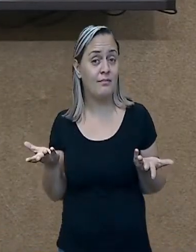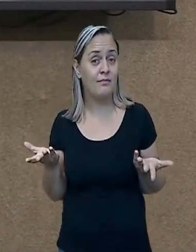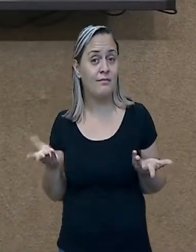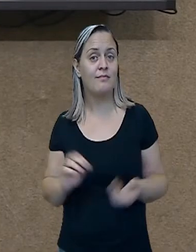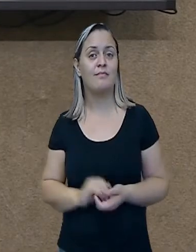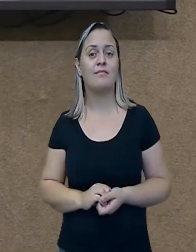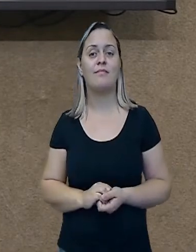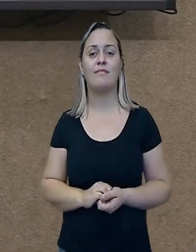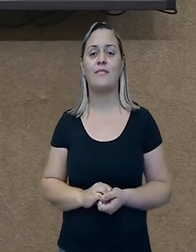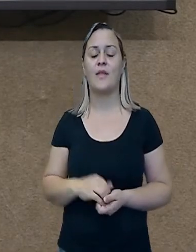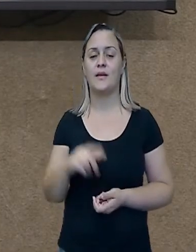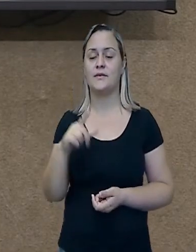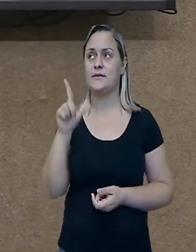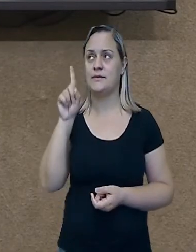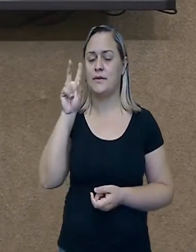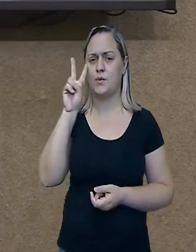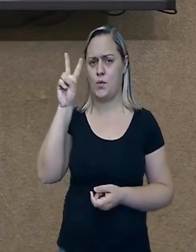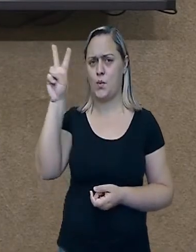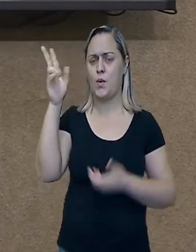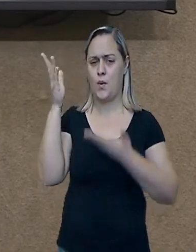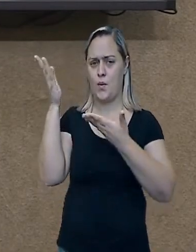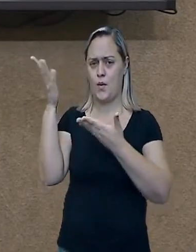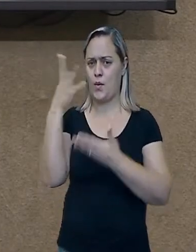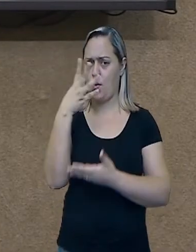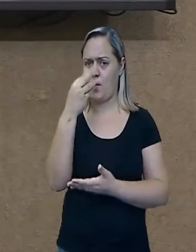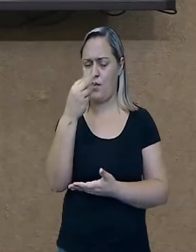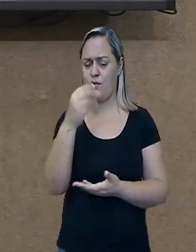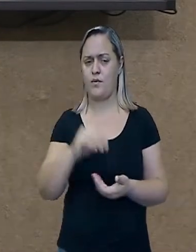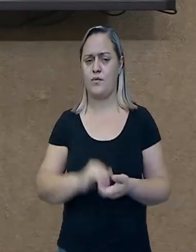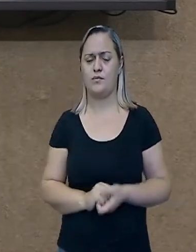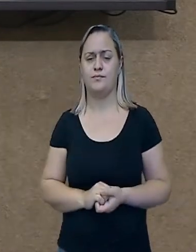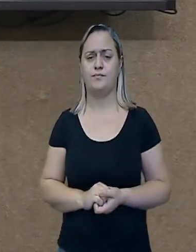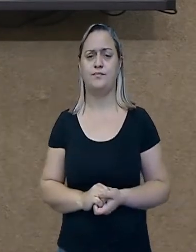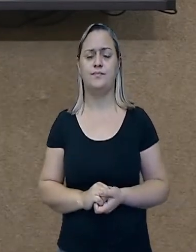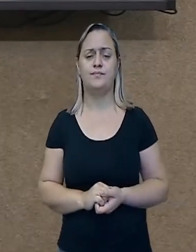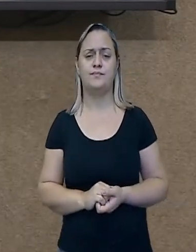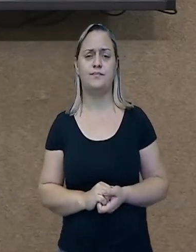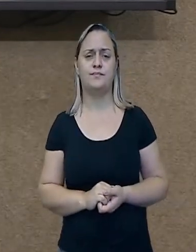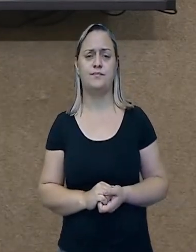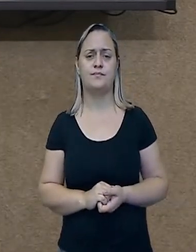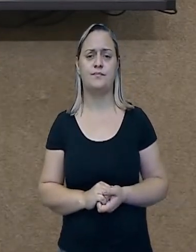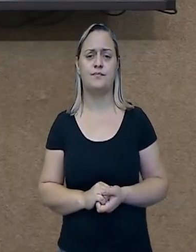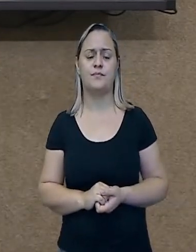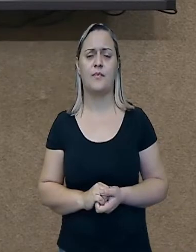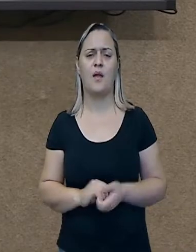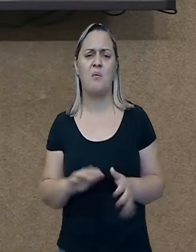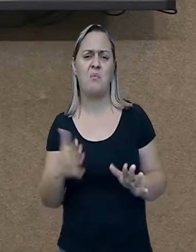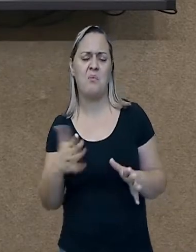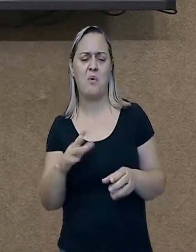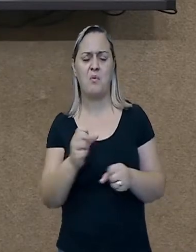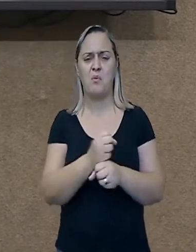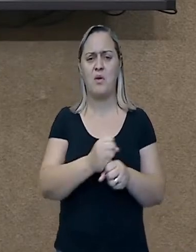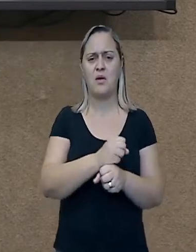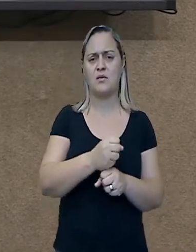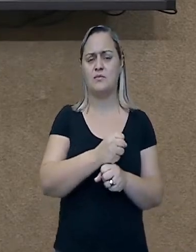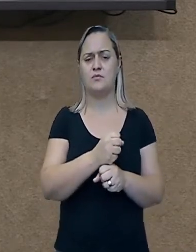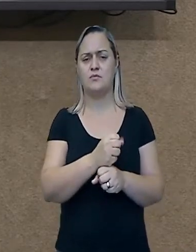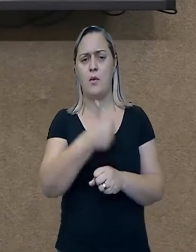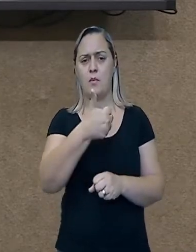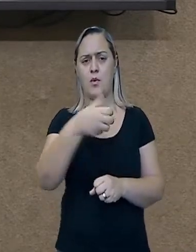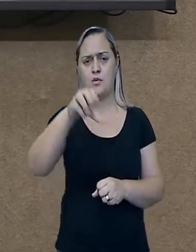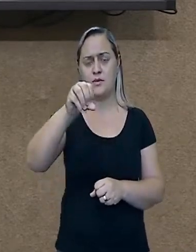isso aqui, gente. Tem uma foto aqui muito bacana. Ele ficou muito popular, sabe? Ali nos anos de 70. Quando seu pai nasceu ali,